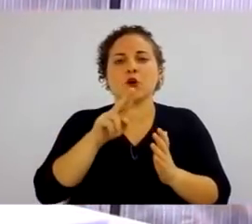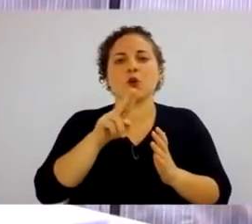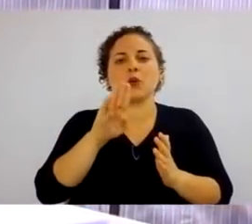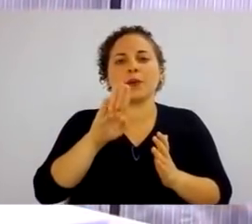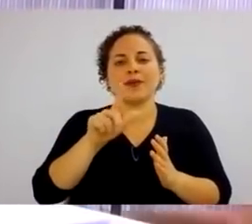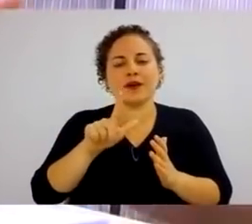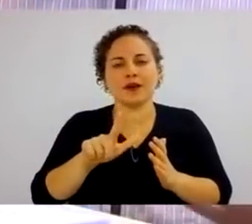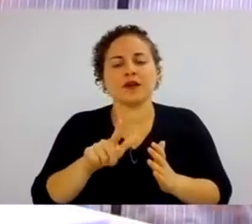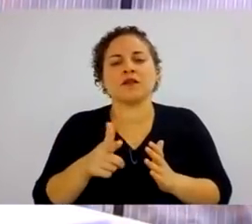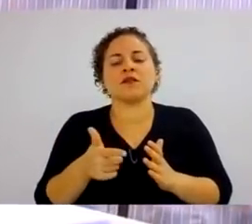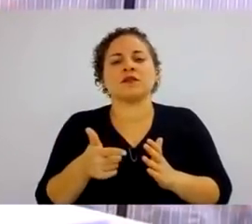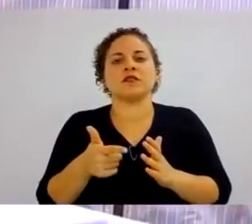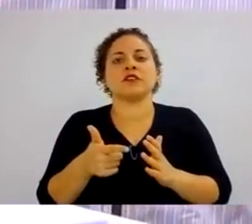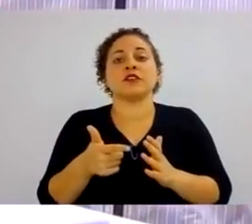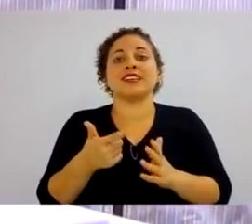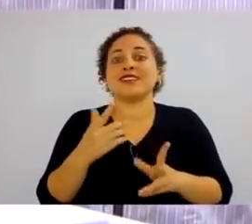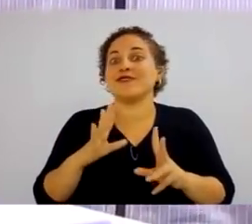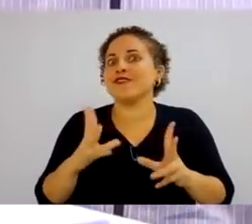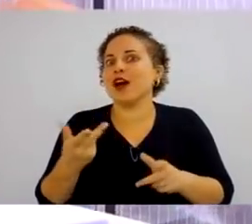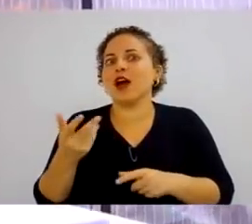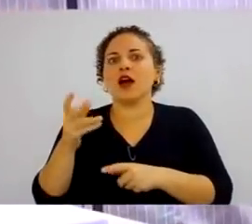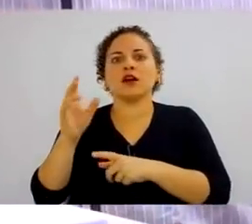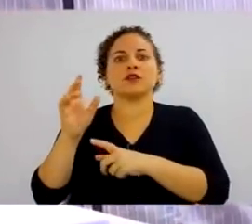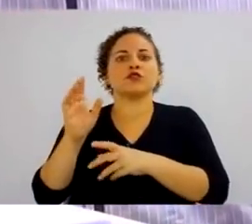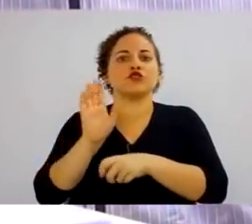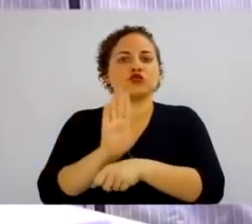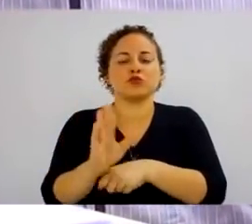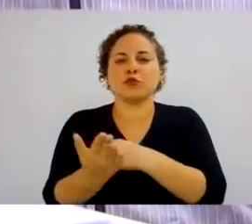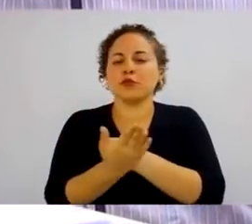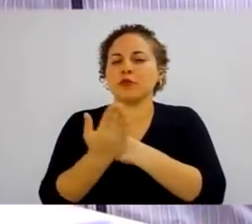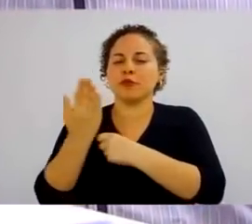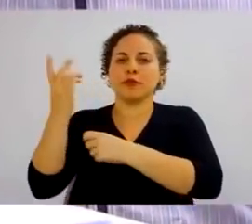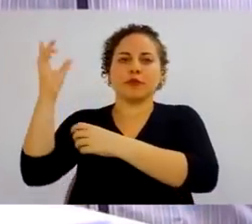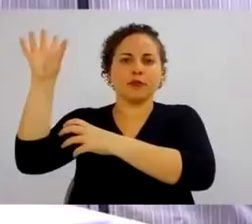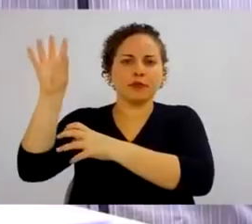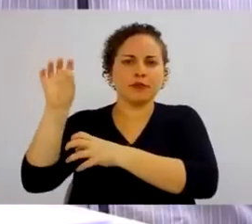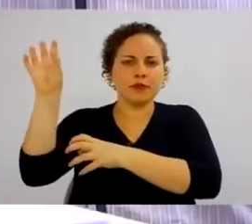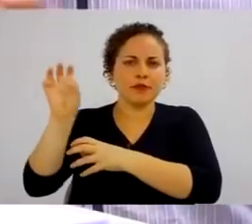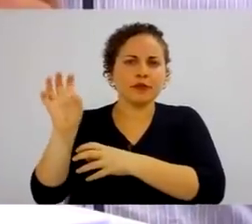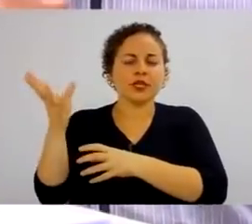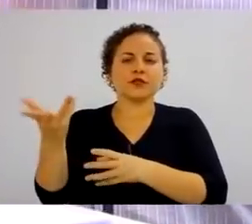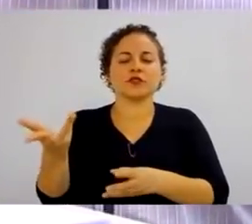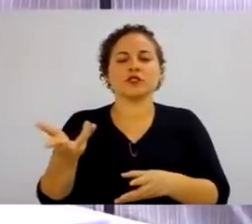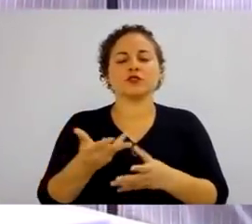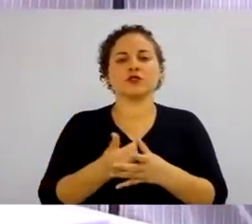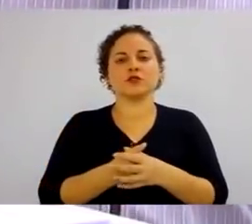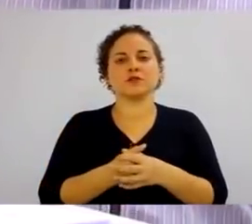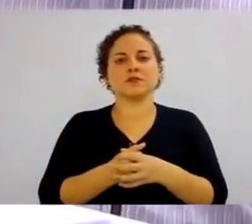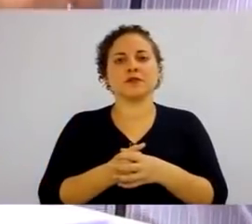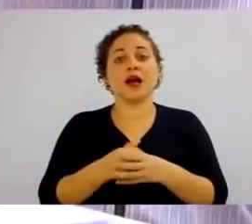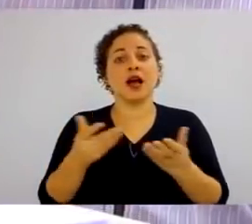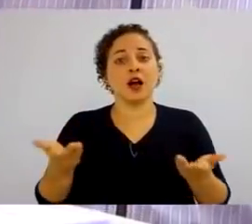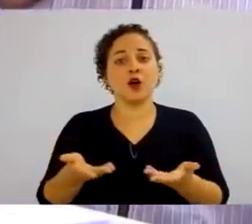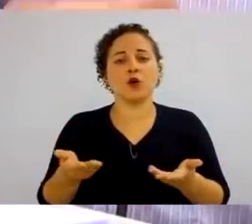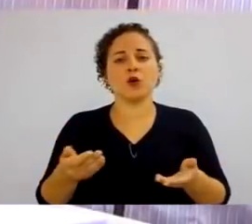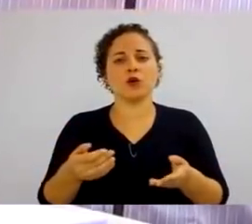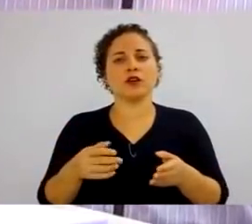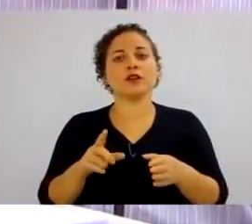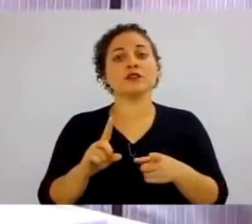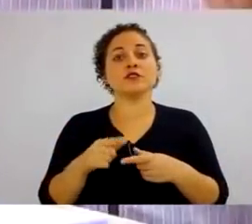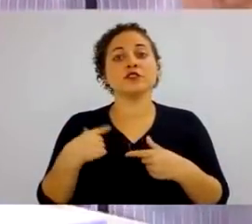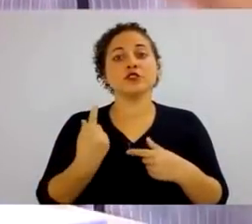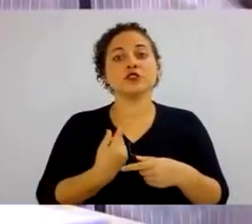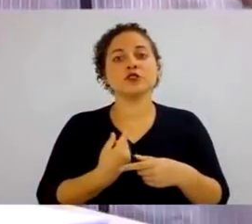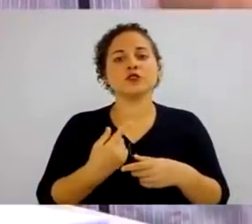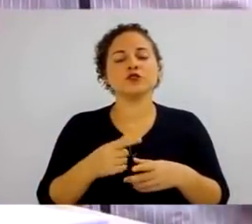benefícios. Diversos benefícios. Quando uma pessoa hoje vai ser contratada em uma empresa, ou pelo menos quando nós que somos o